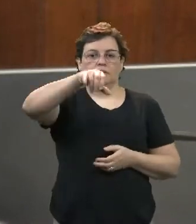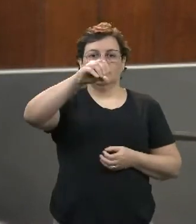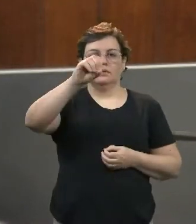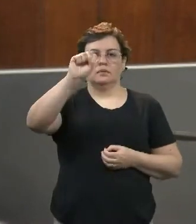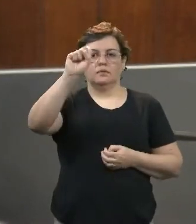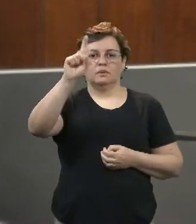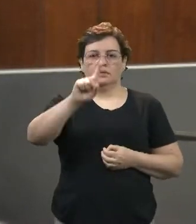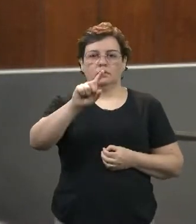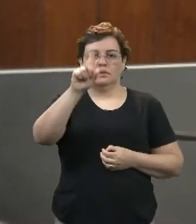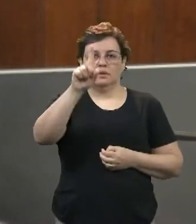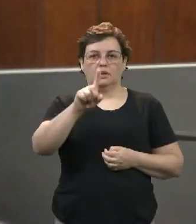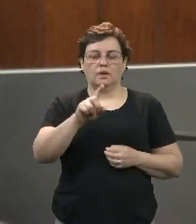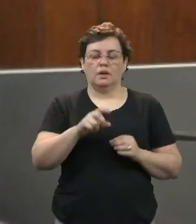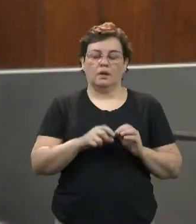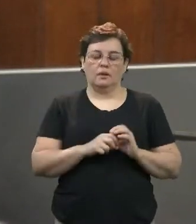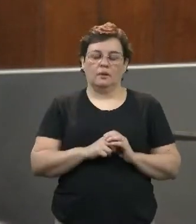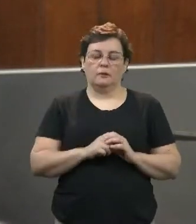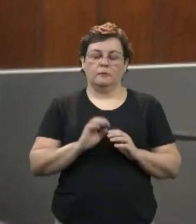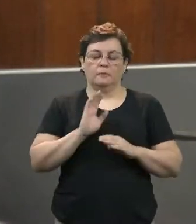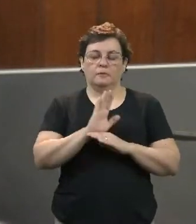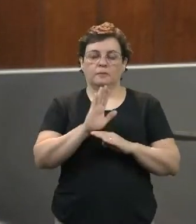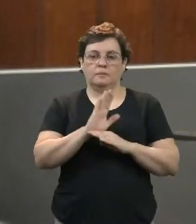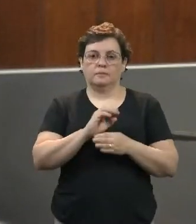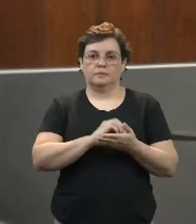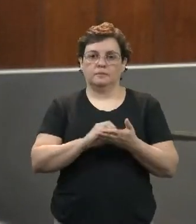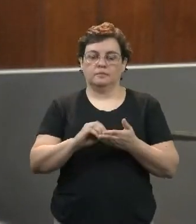da Silva, assessor da Secretaria da Administração.